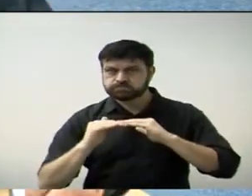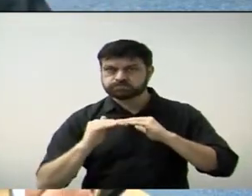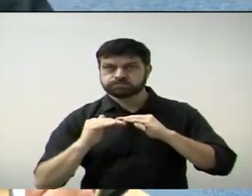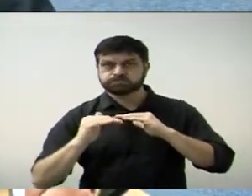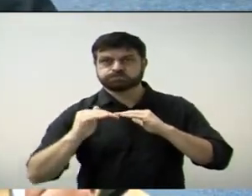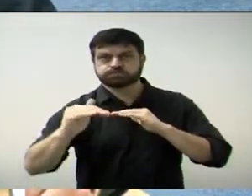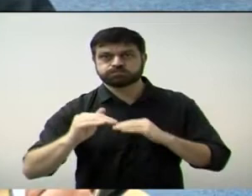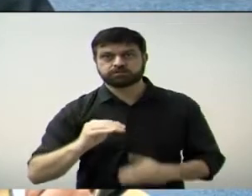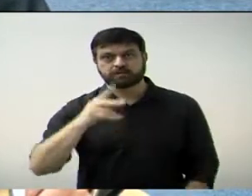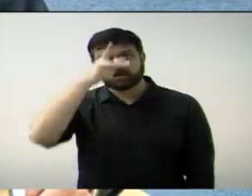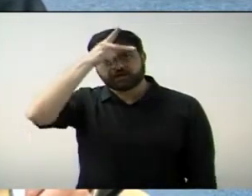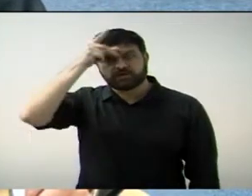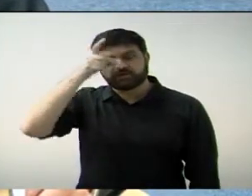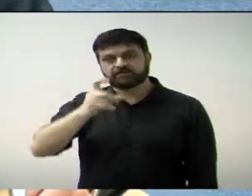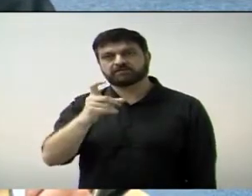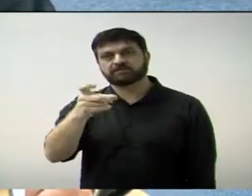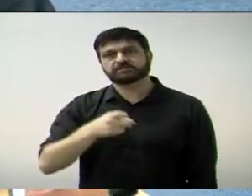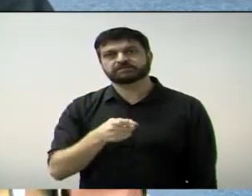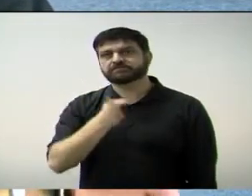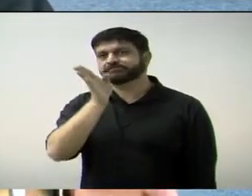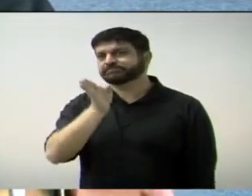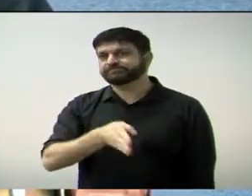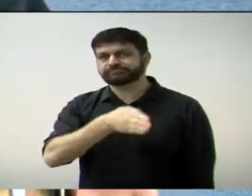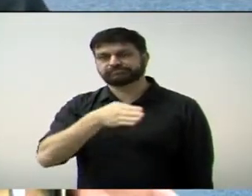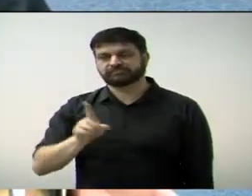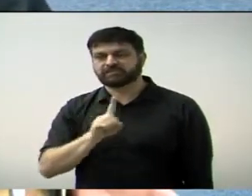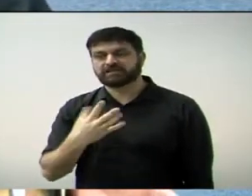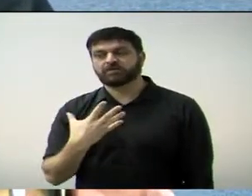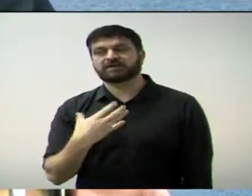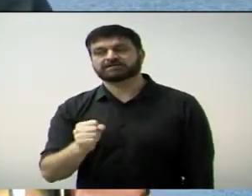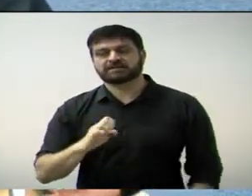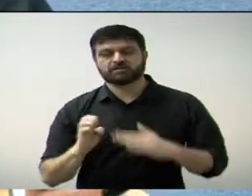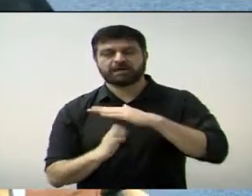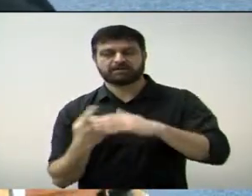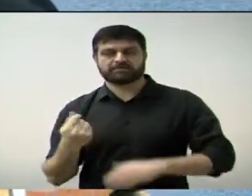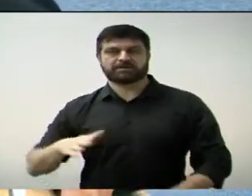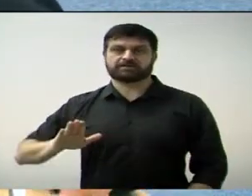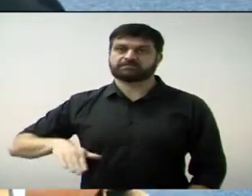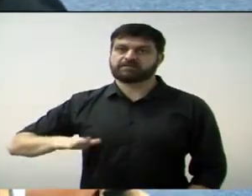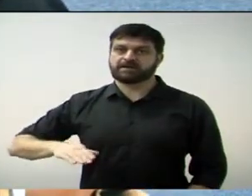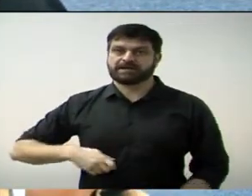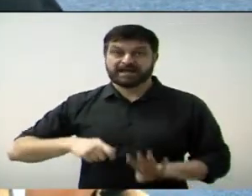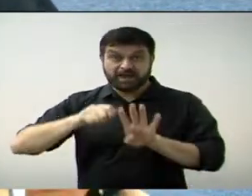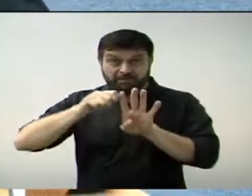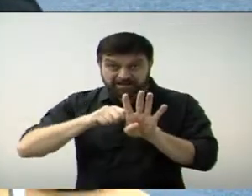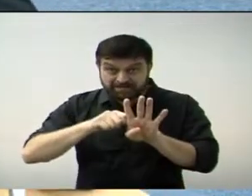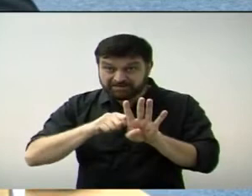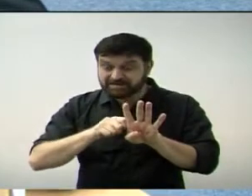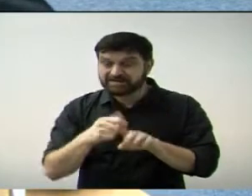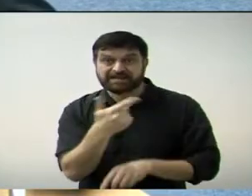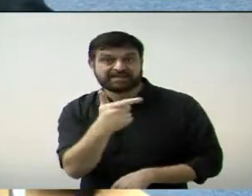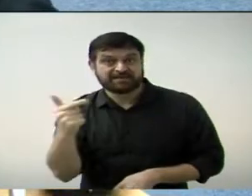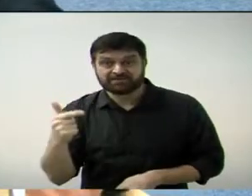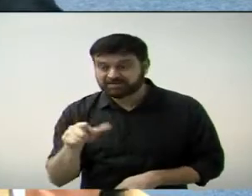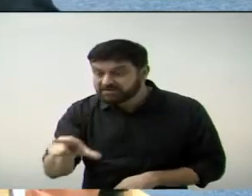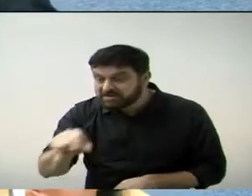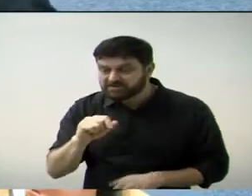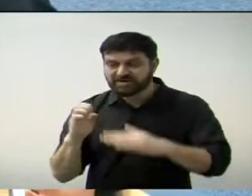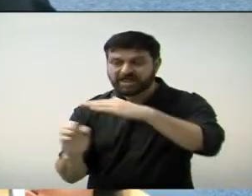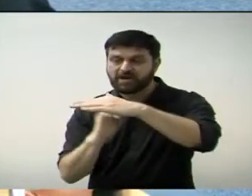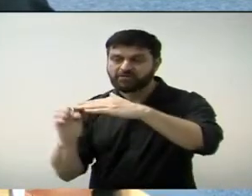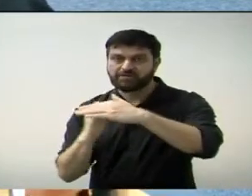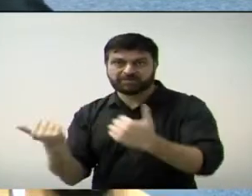o prefeito Dixon cancelou o processo licitatório. Em quatro meses não teve processo licitatório nenhum.